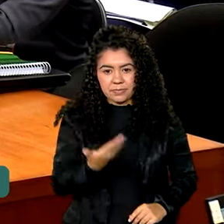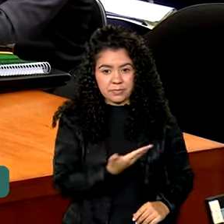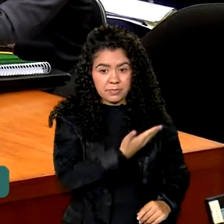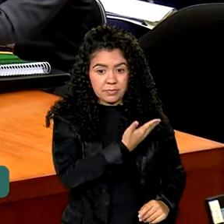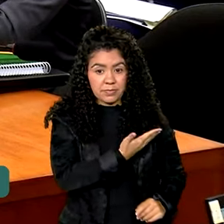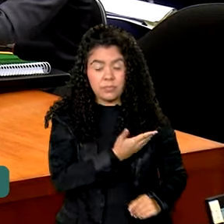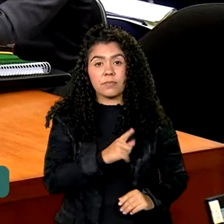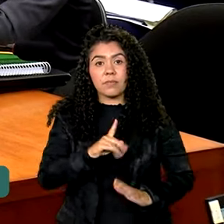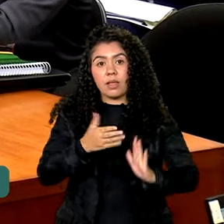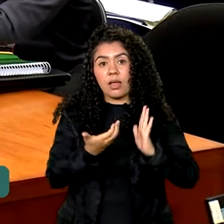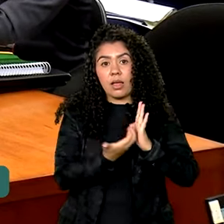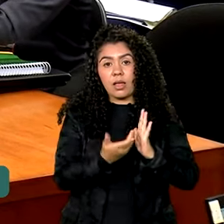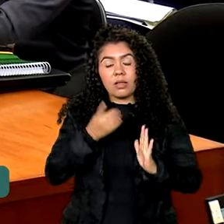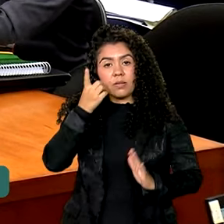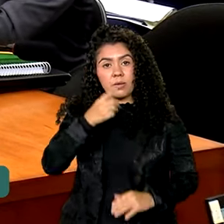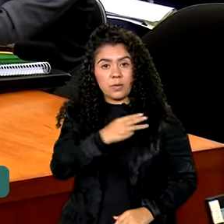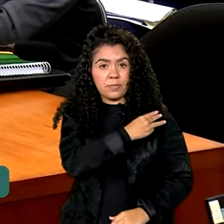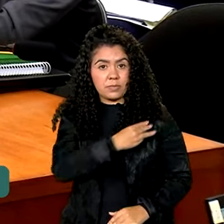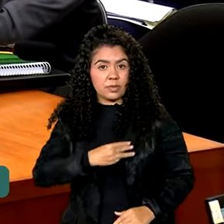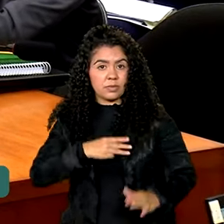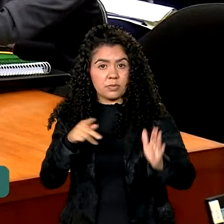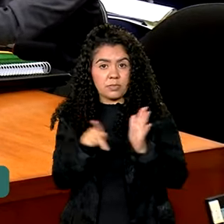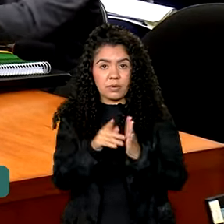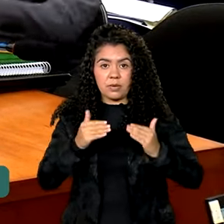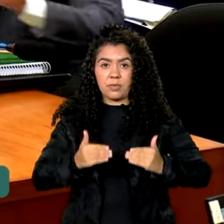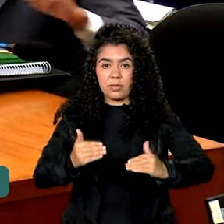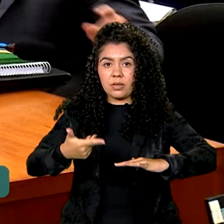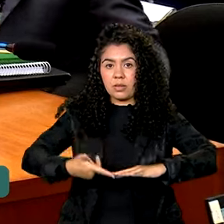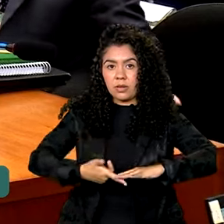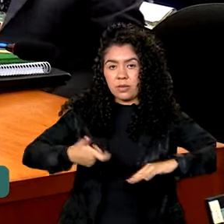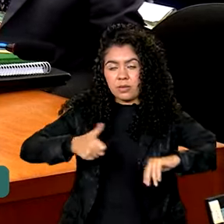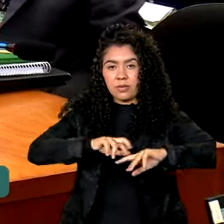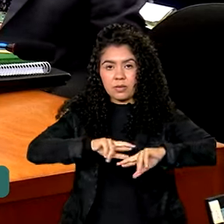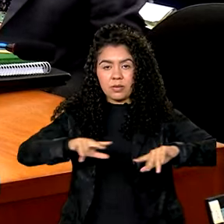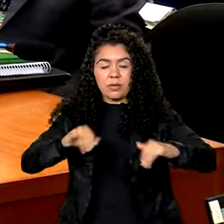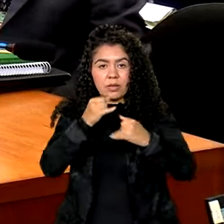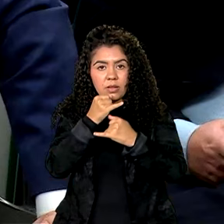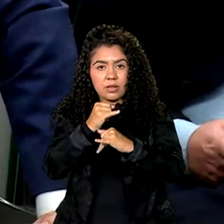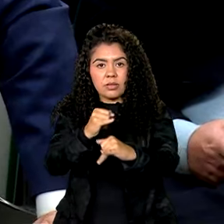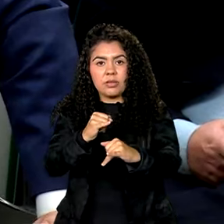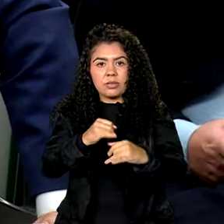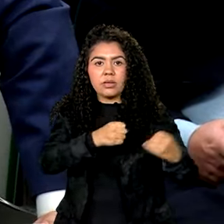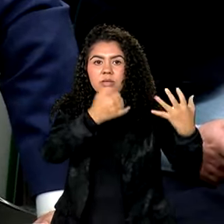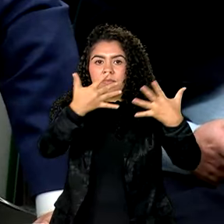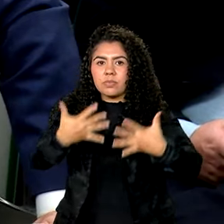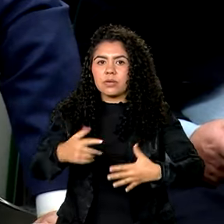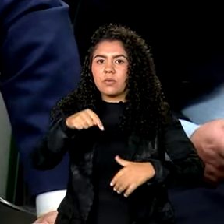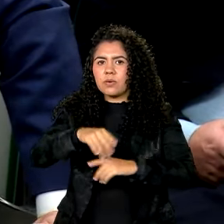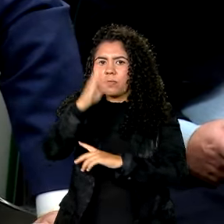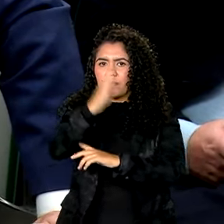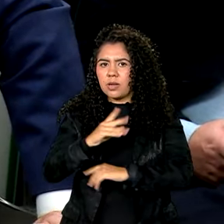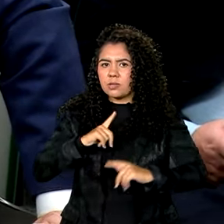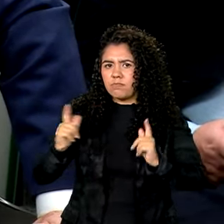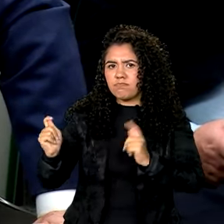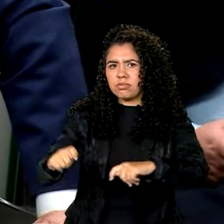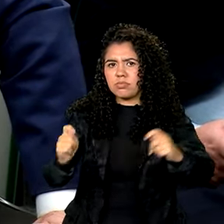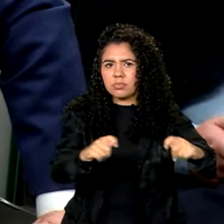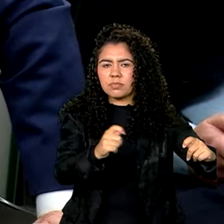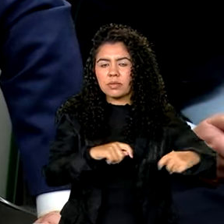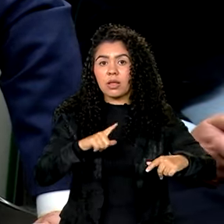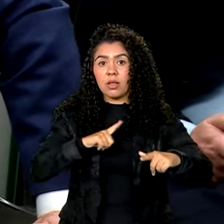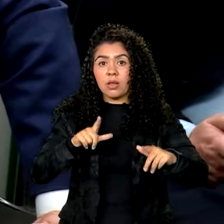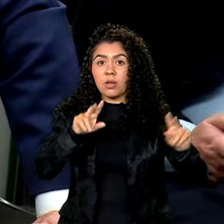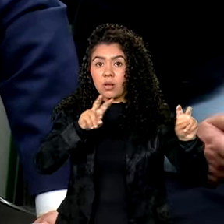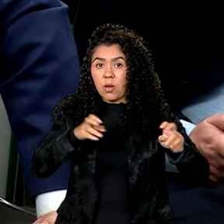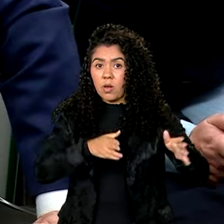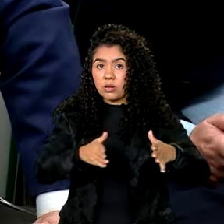Câmara dos Deputados, o ministro de Minas e Energia ressaltou o potencial do Brasil no setor e destacou que a economia verde é o caminho para